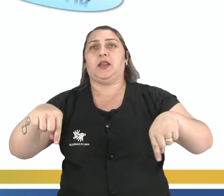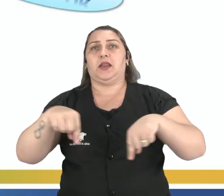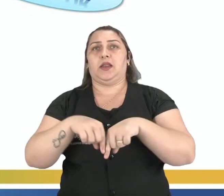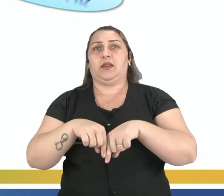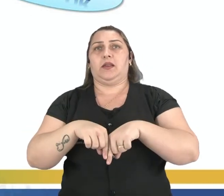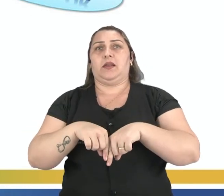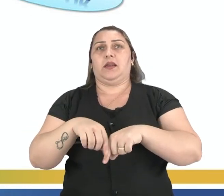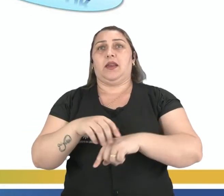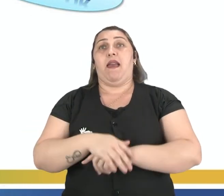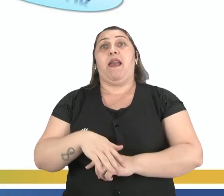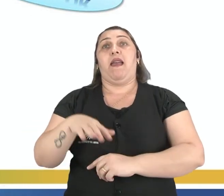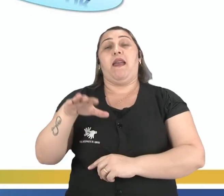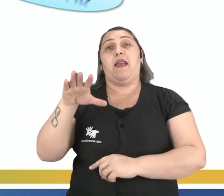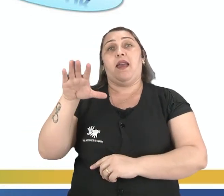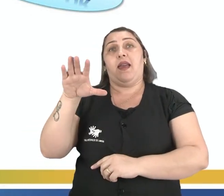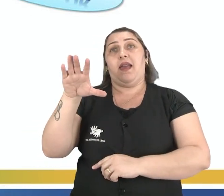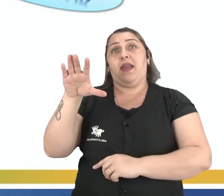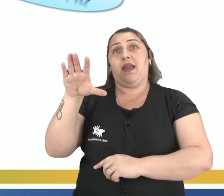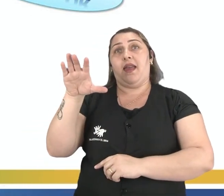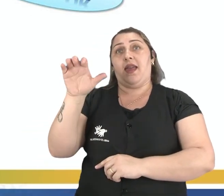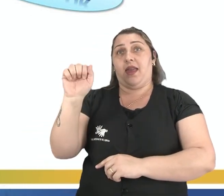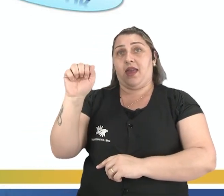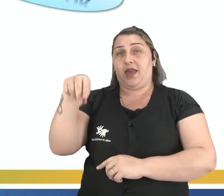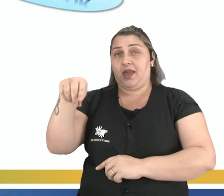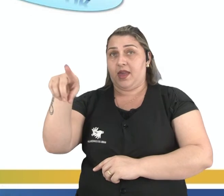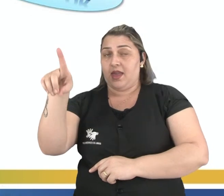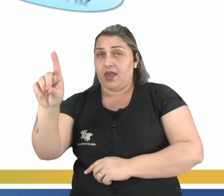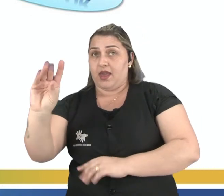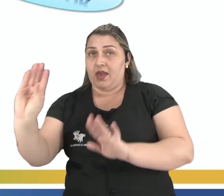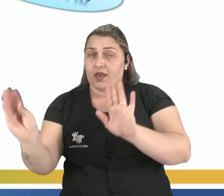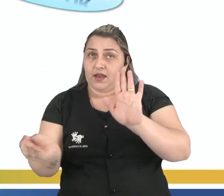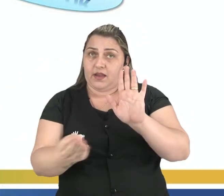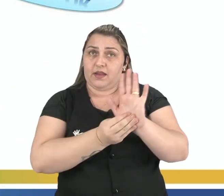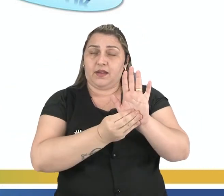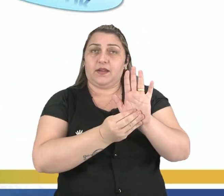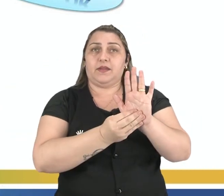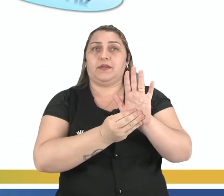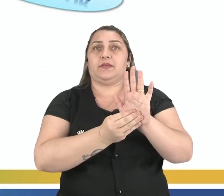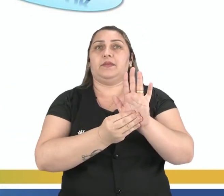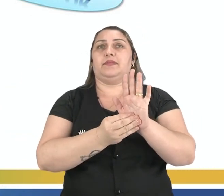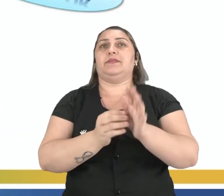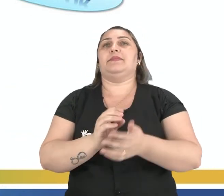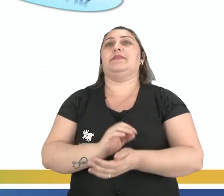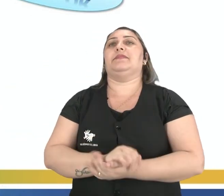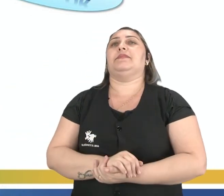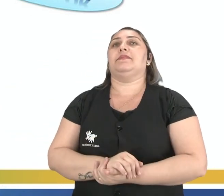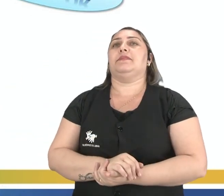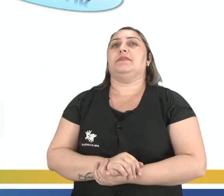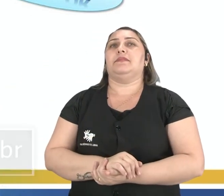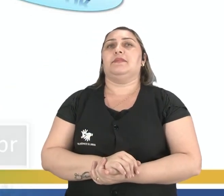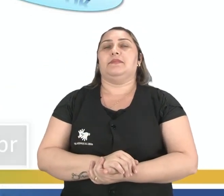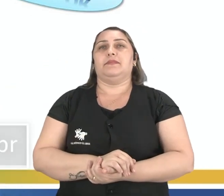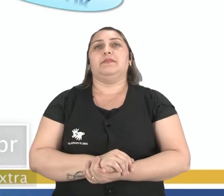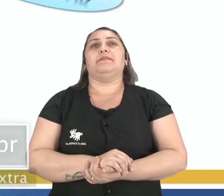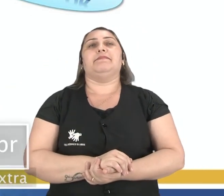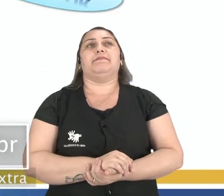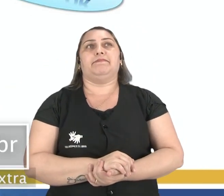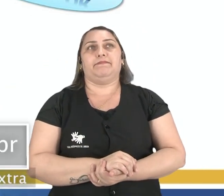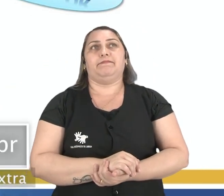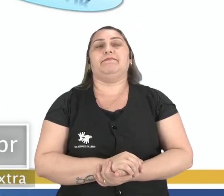sequência de ideias, né? Estou te dando uma informação. Depois, eu vou completar a minha informação com a conjunction and.